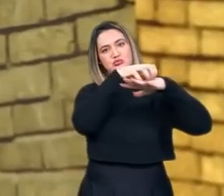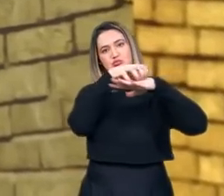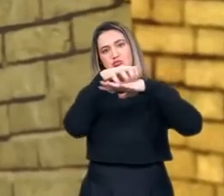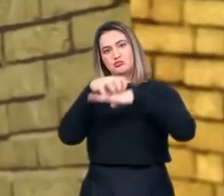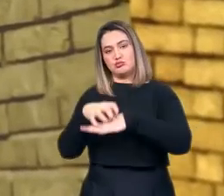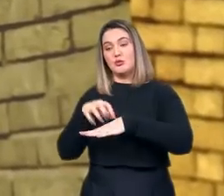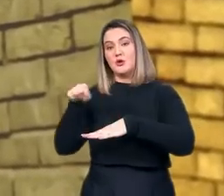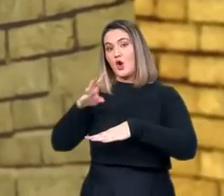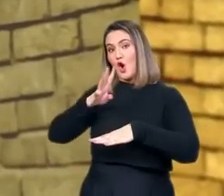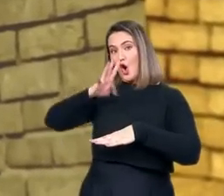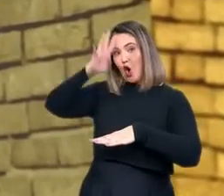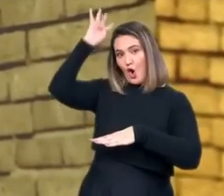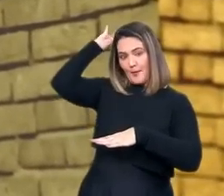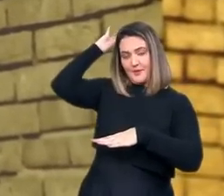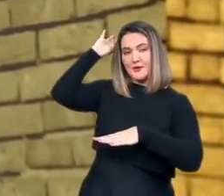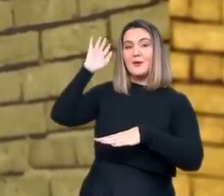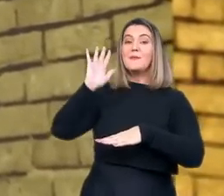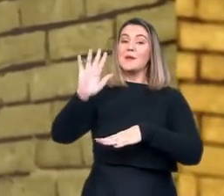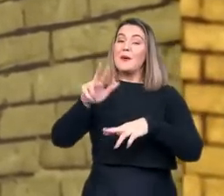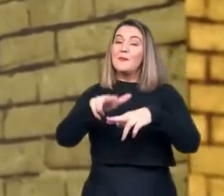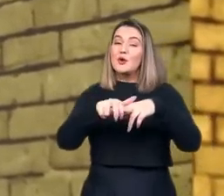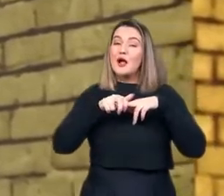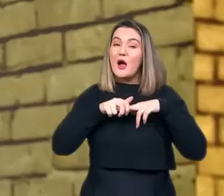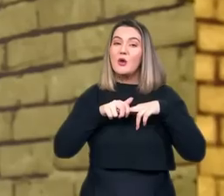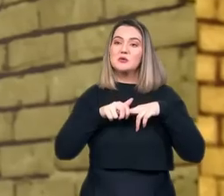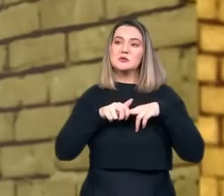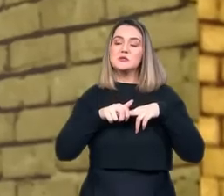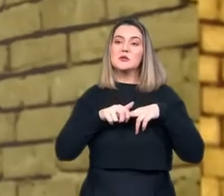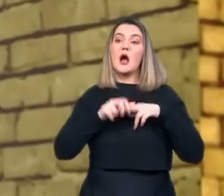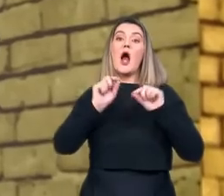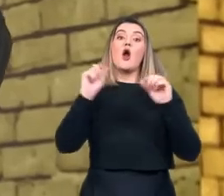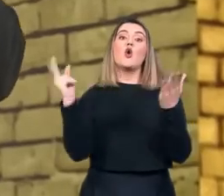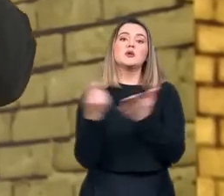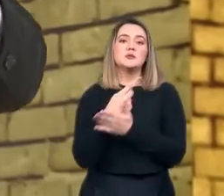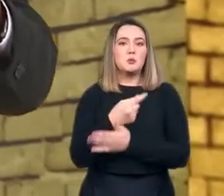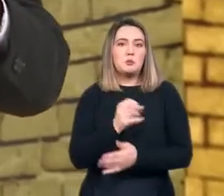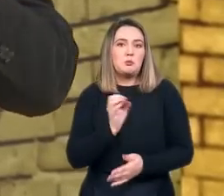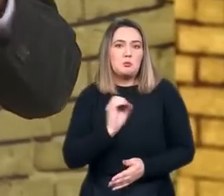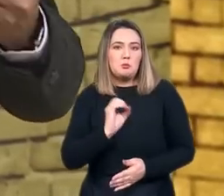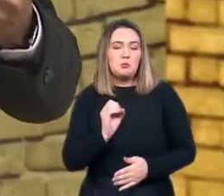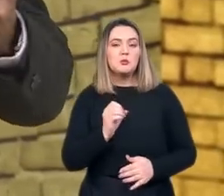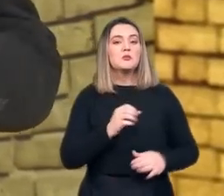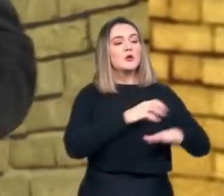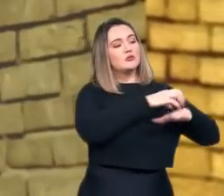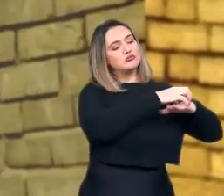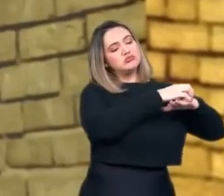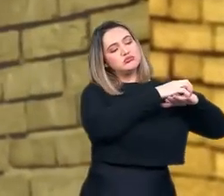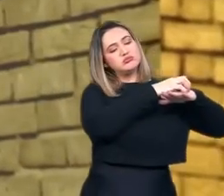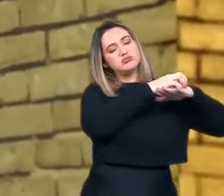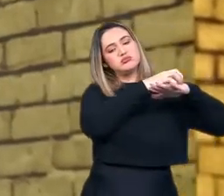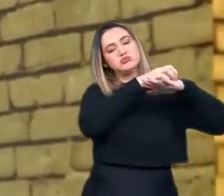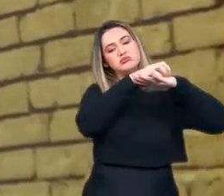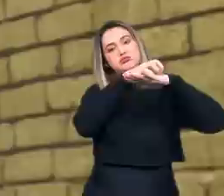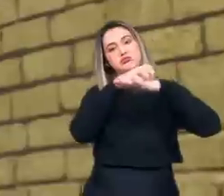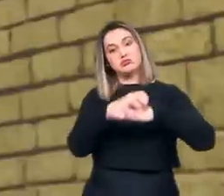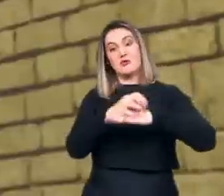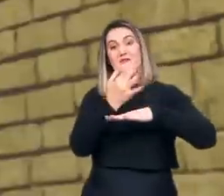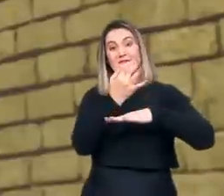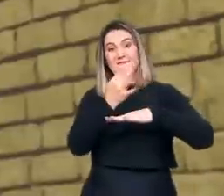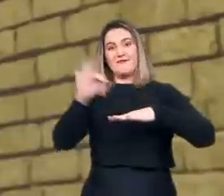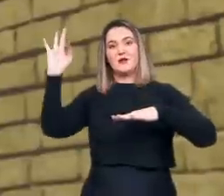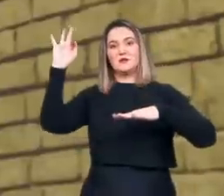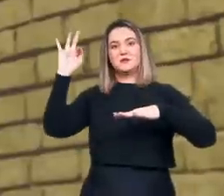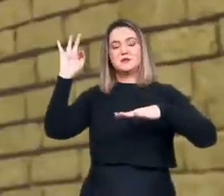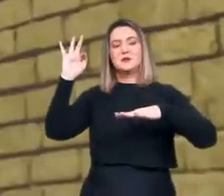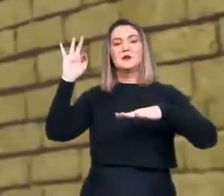Mas, por alguma razão que ninguém conhece, ele chegou à capital francesa com a incumbência de